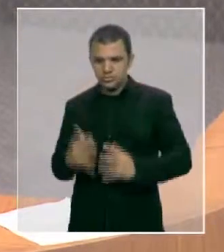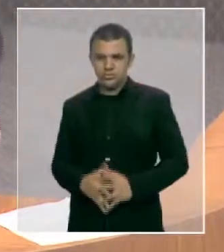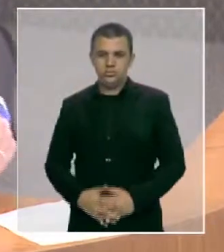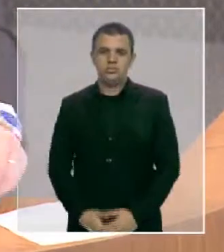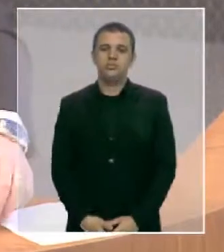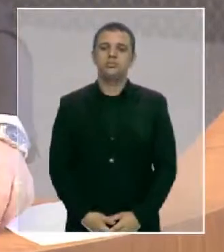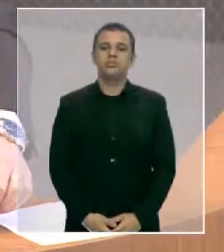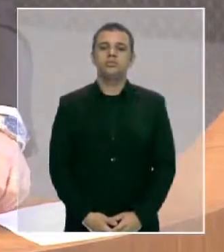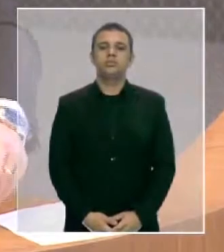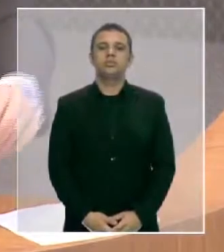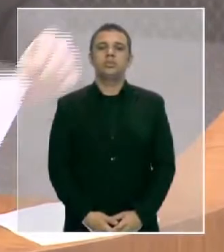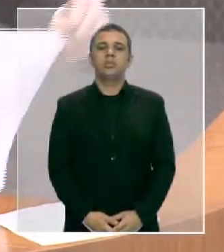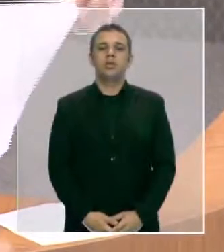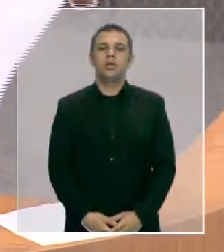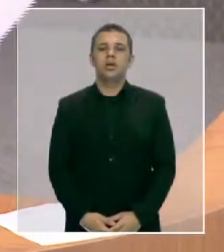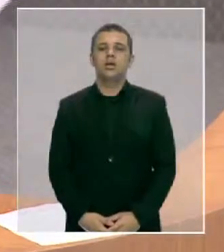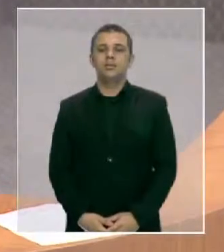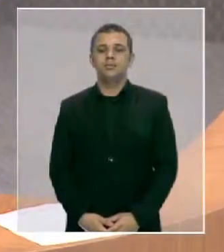Enviei